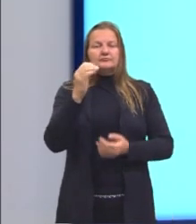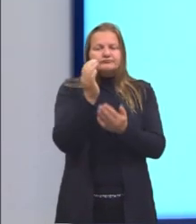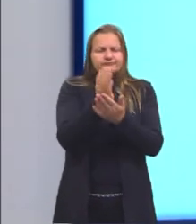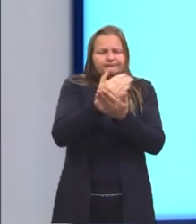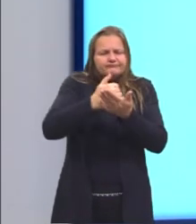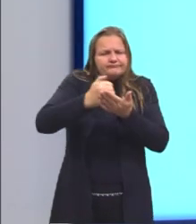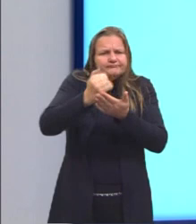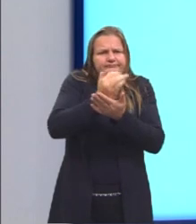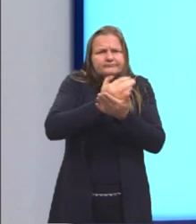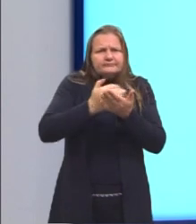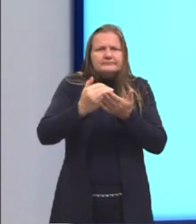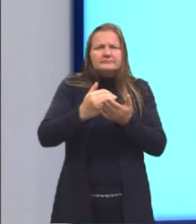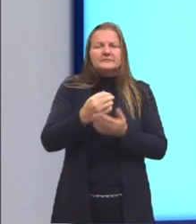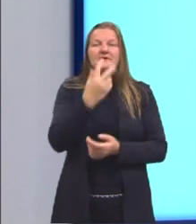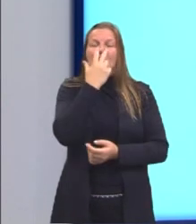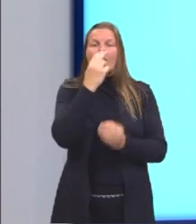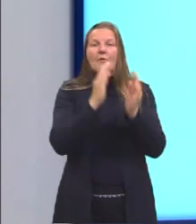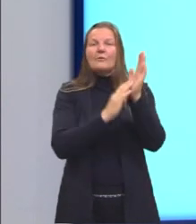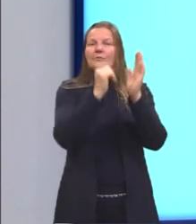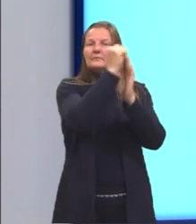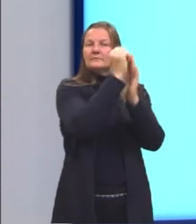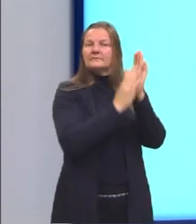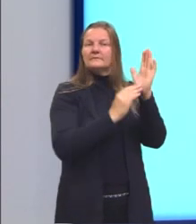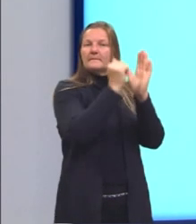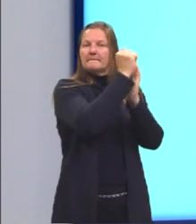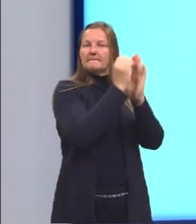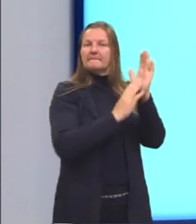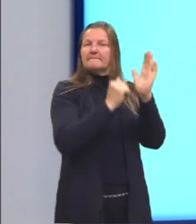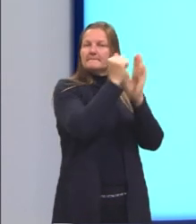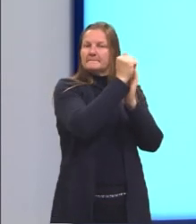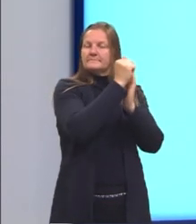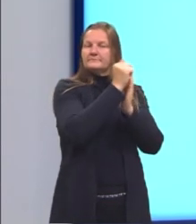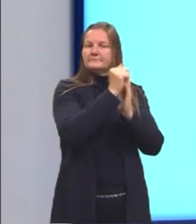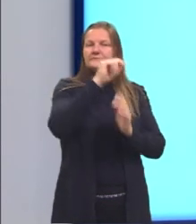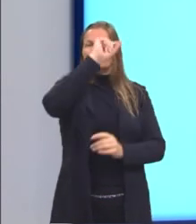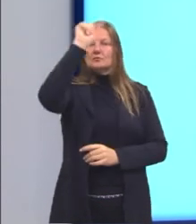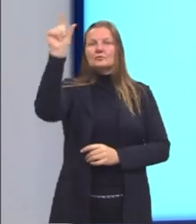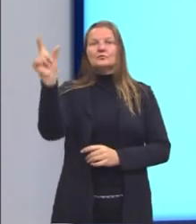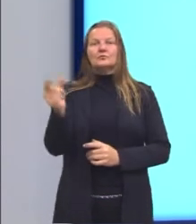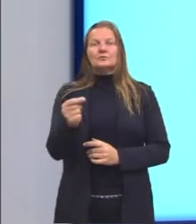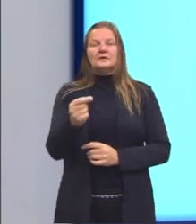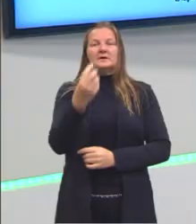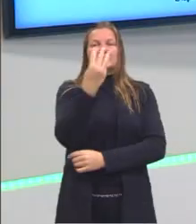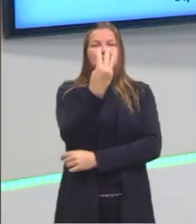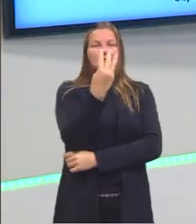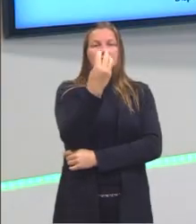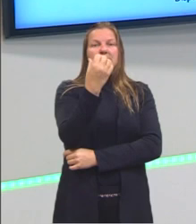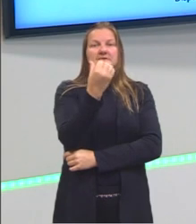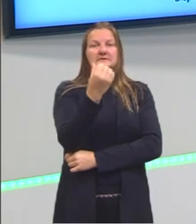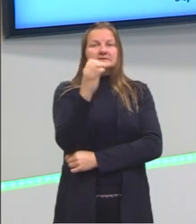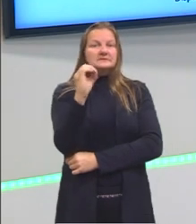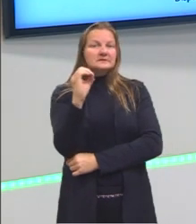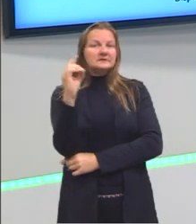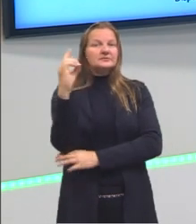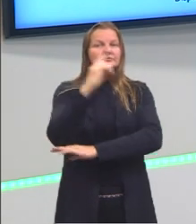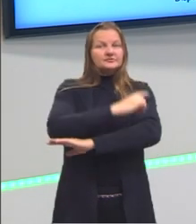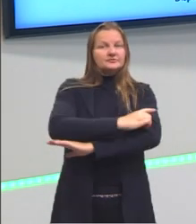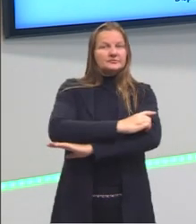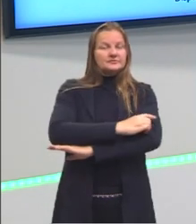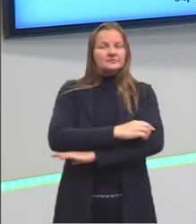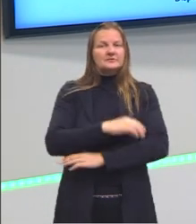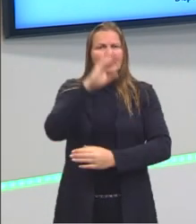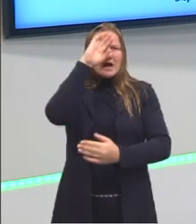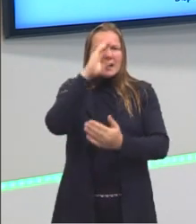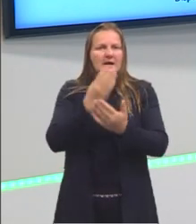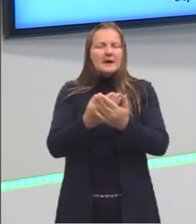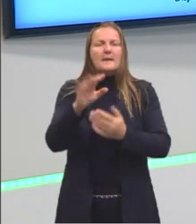ao calendário, o calendário lunar ali, 360 dias no ano. Então acredita